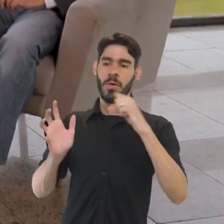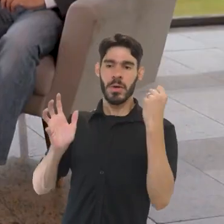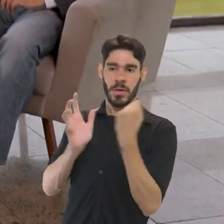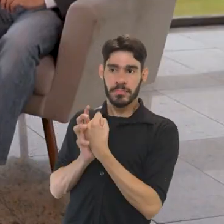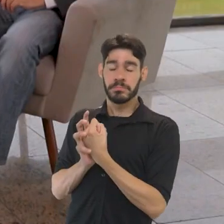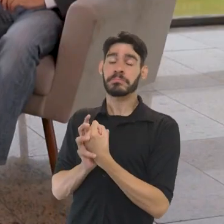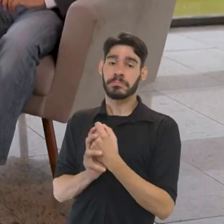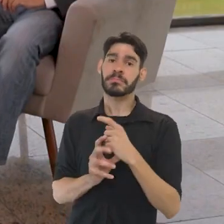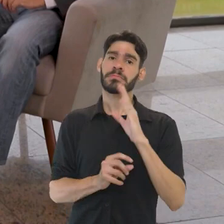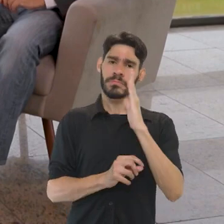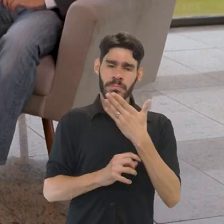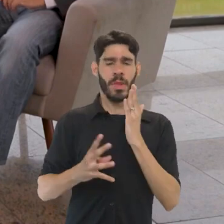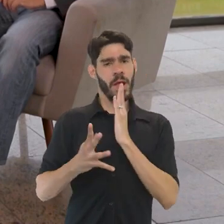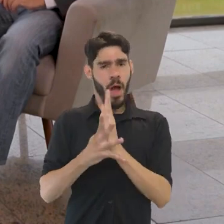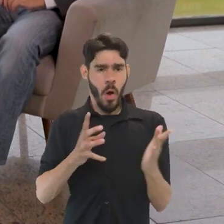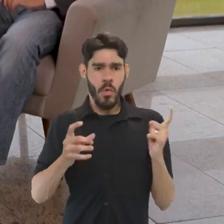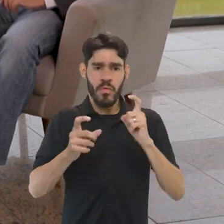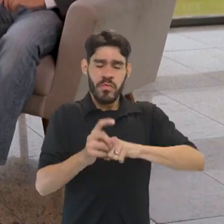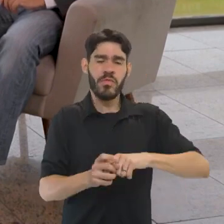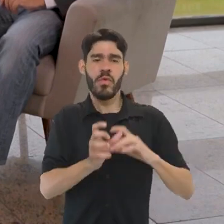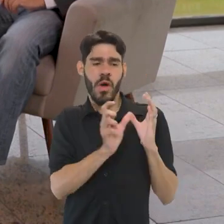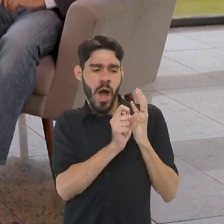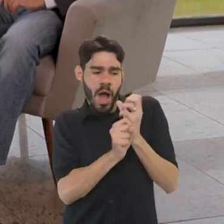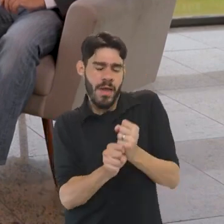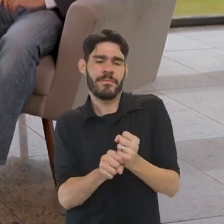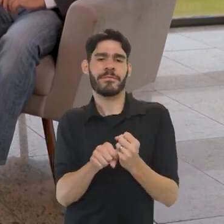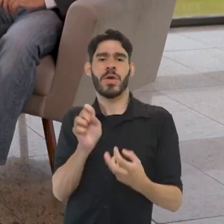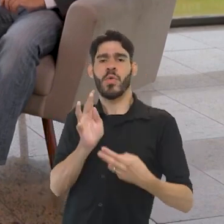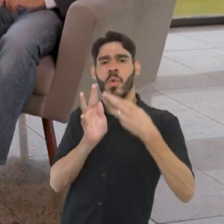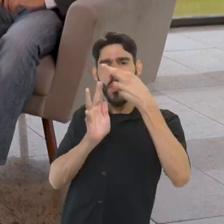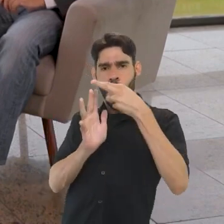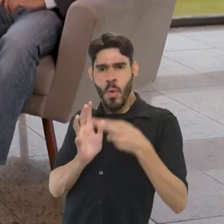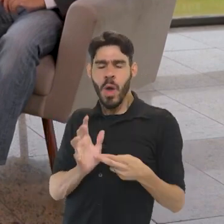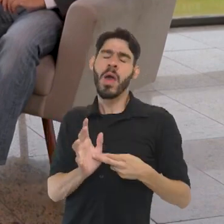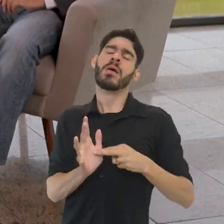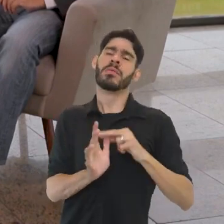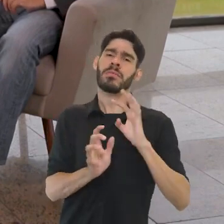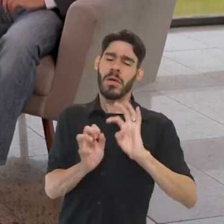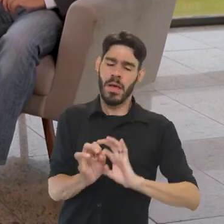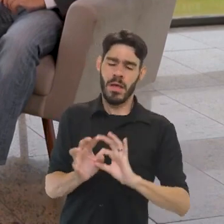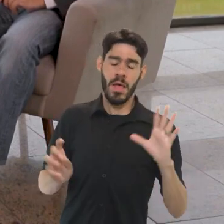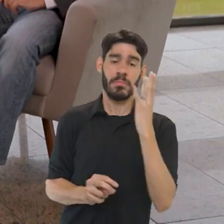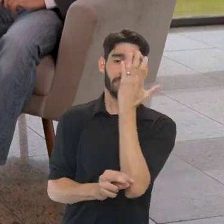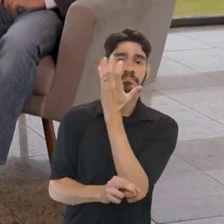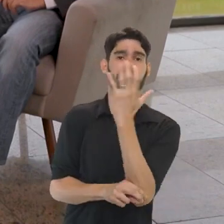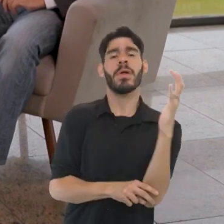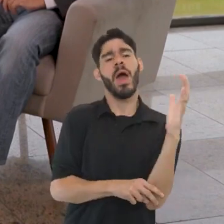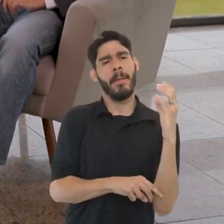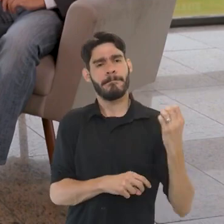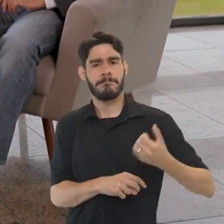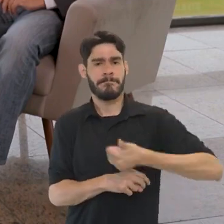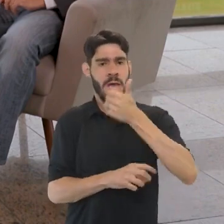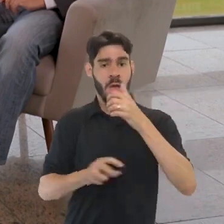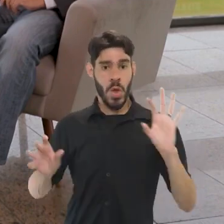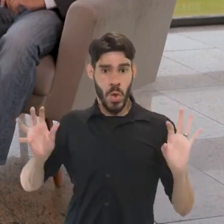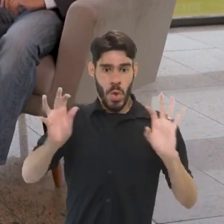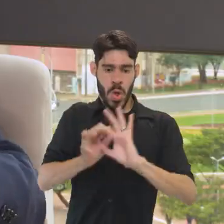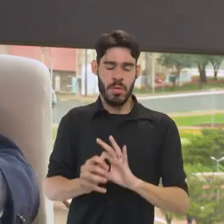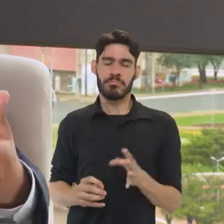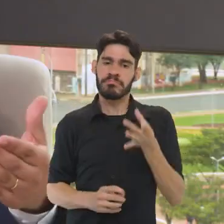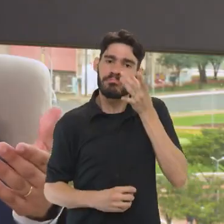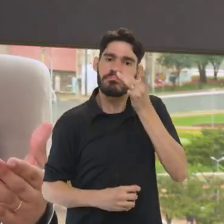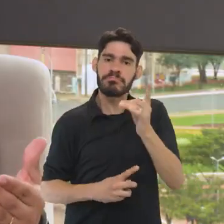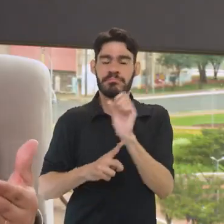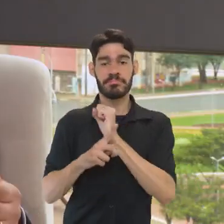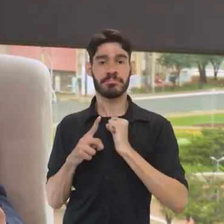restituímos o do Cais do Valongo. Estamos revisando as nossas normas de licenciamento ambiental para que fiquem mais dinâmicas e fiquem mais integradas